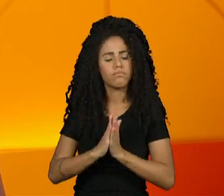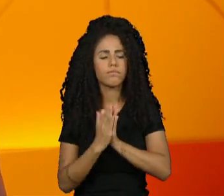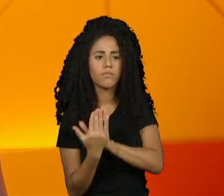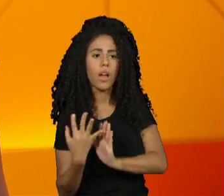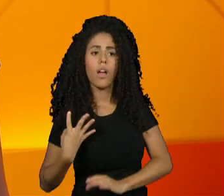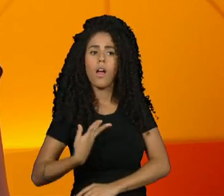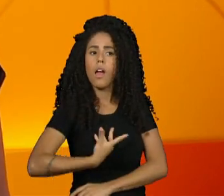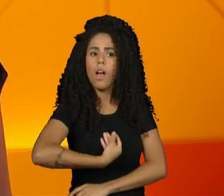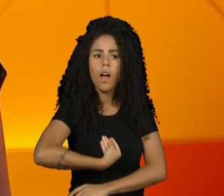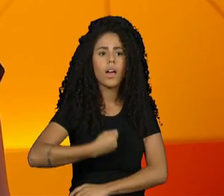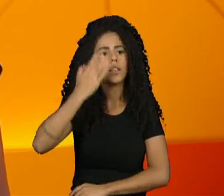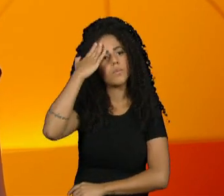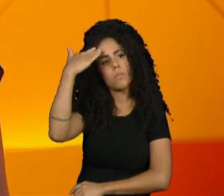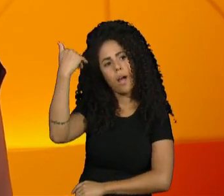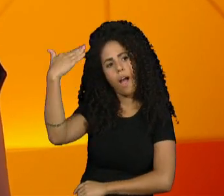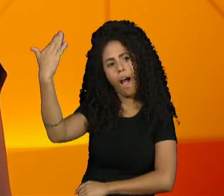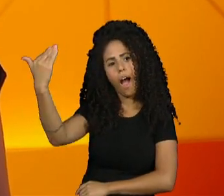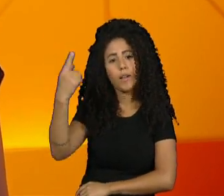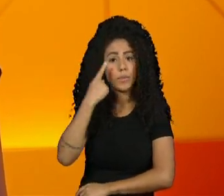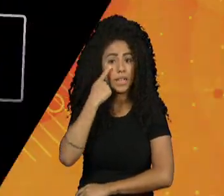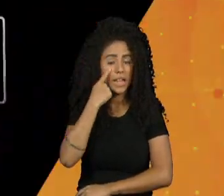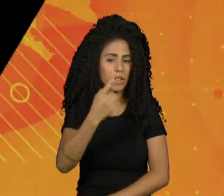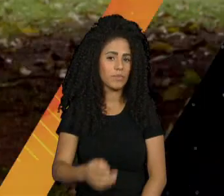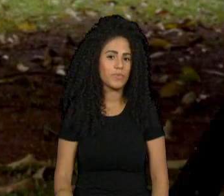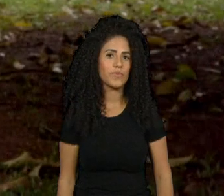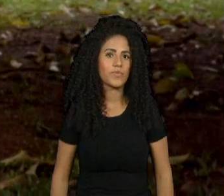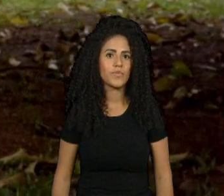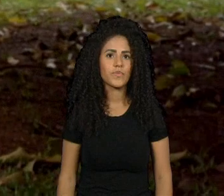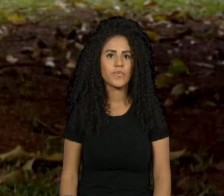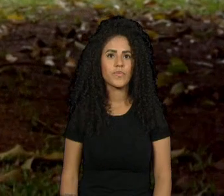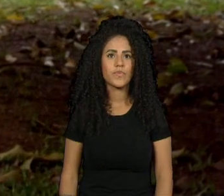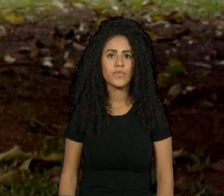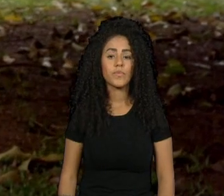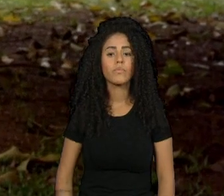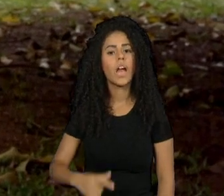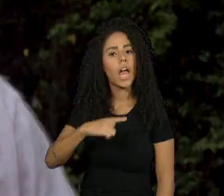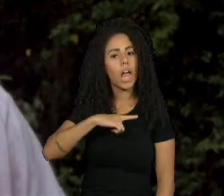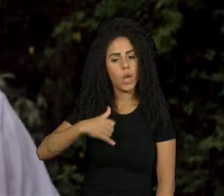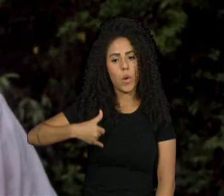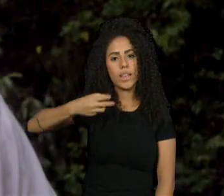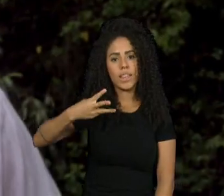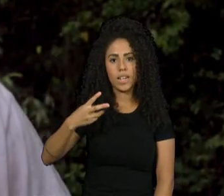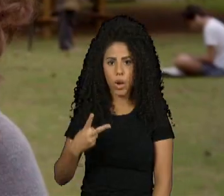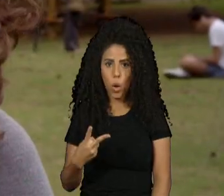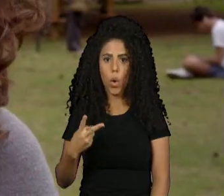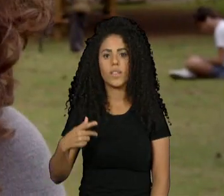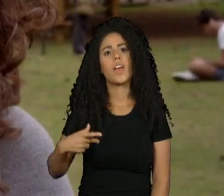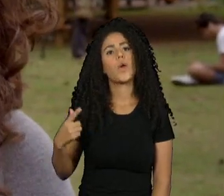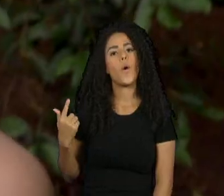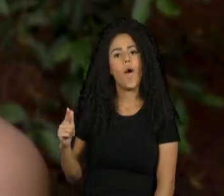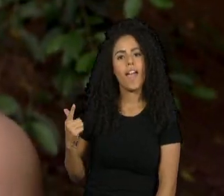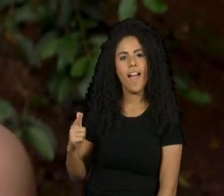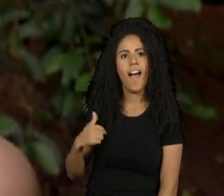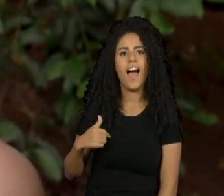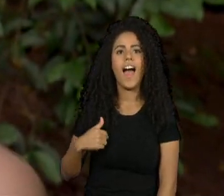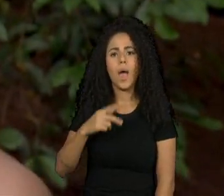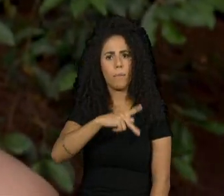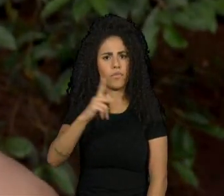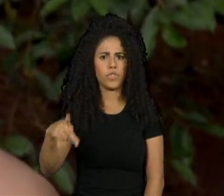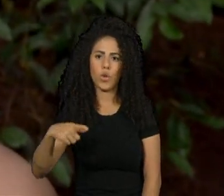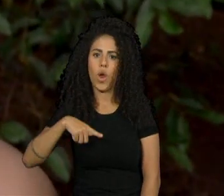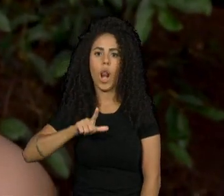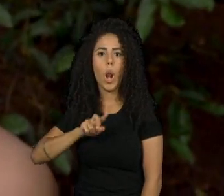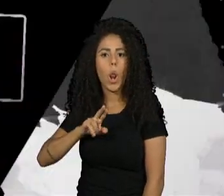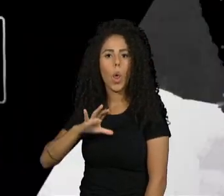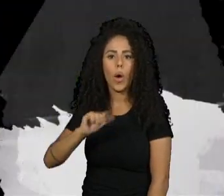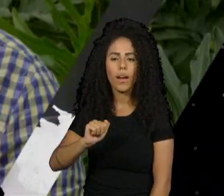alcançaram a fama. Vamos dar uma olhada? Tenho 32 anos. Eu sou de Goiânia. Eu sou professora. Oi, eu sou o Lucas, eu